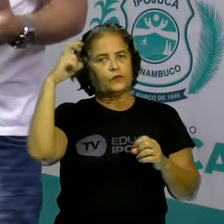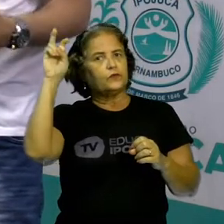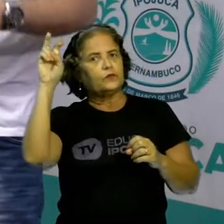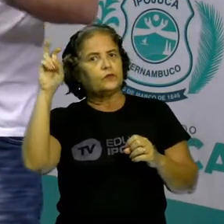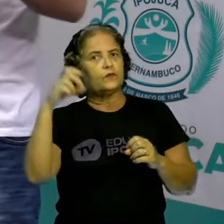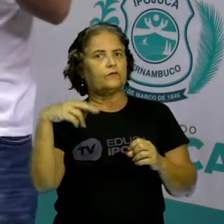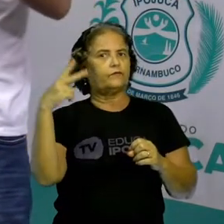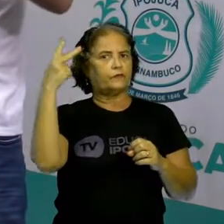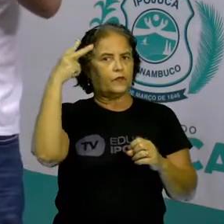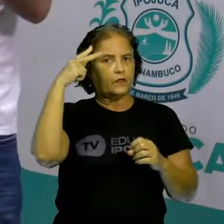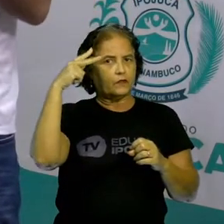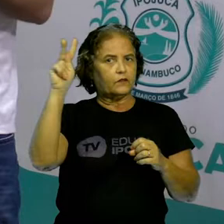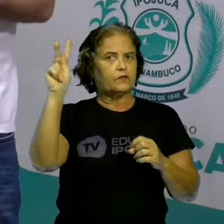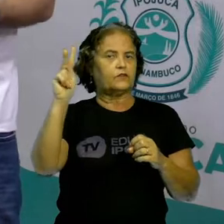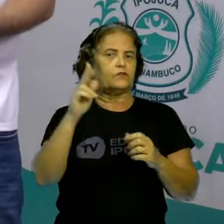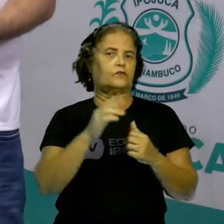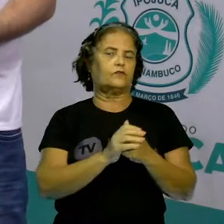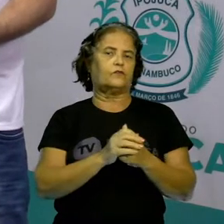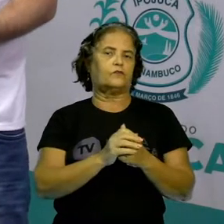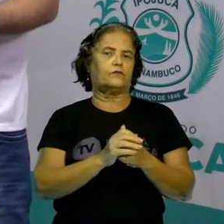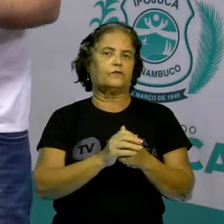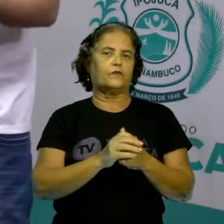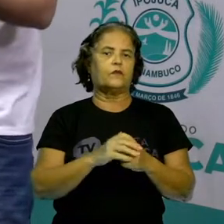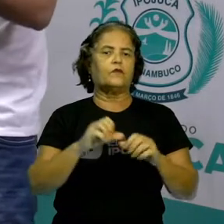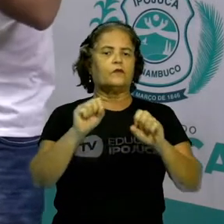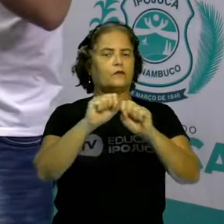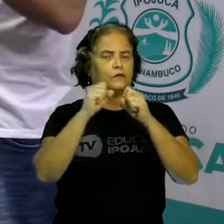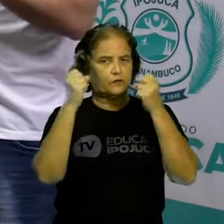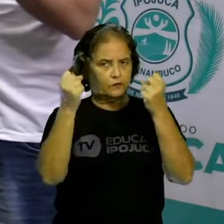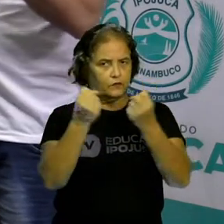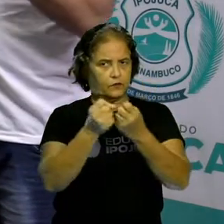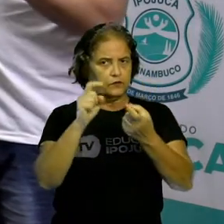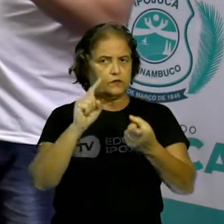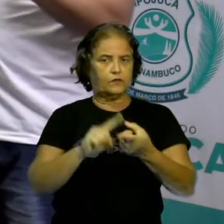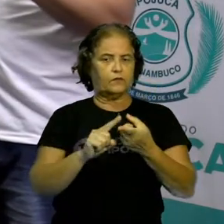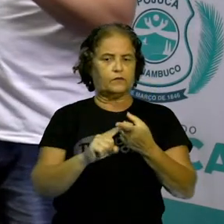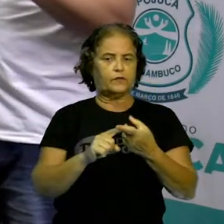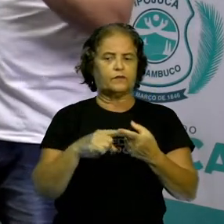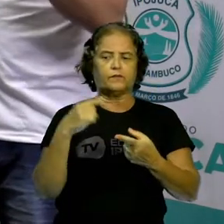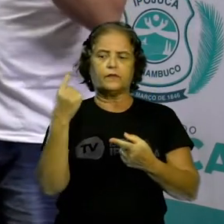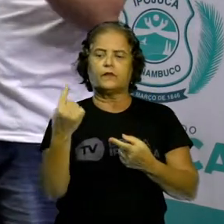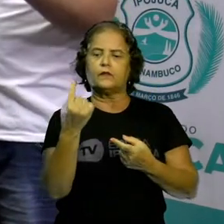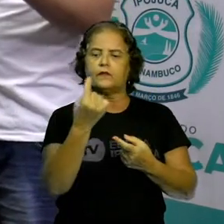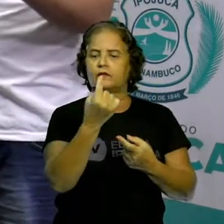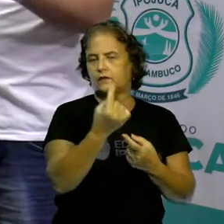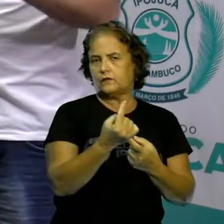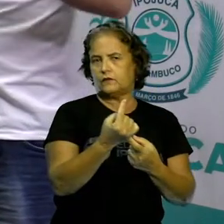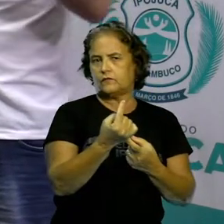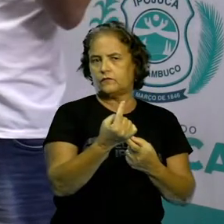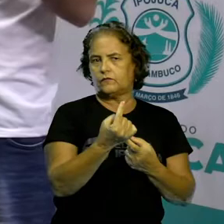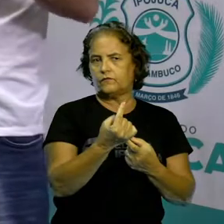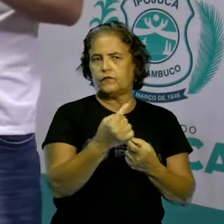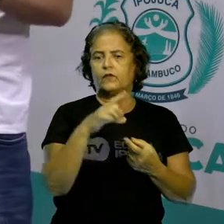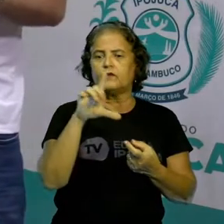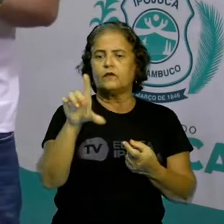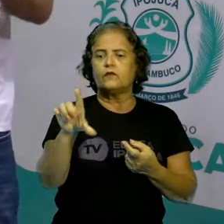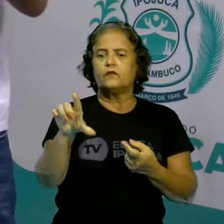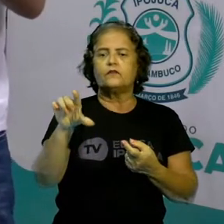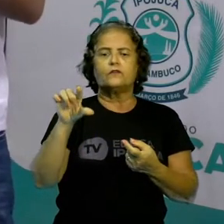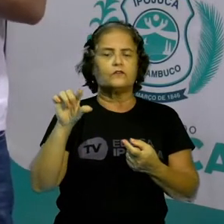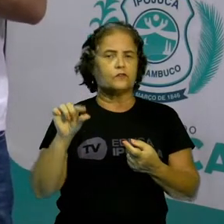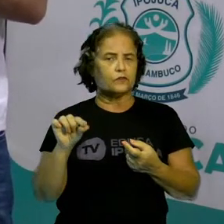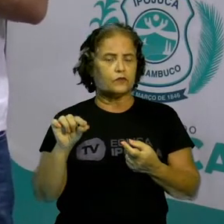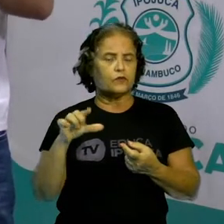históricos, seus próprios valores sociais. Então, cada povo decide o que tem valor